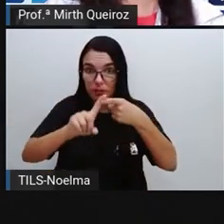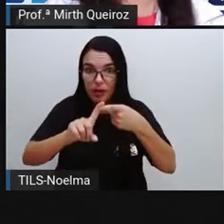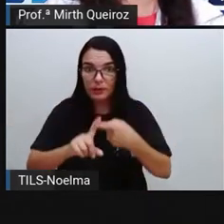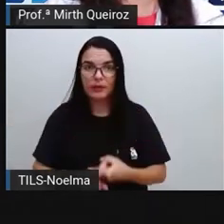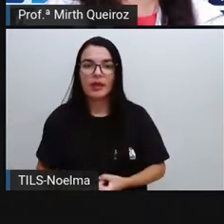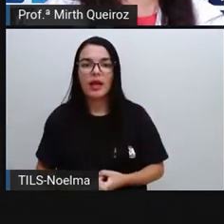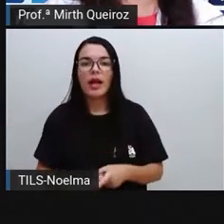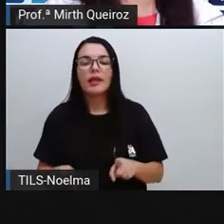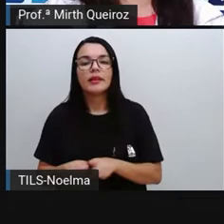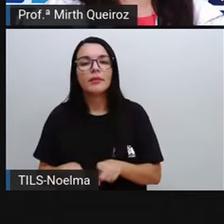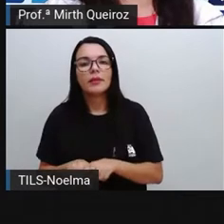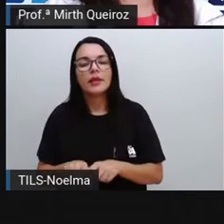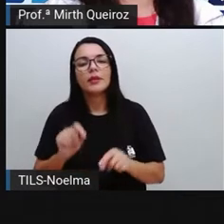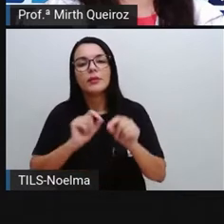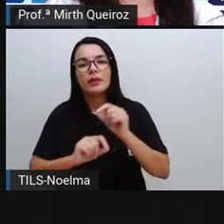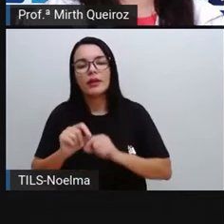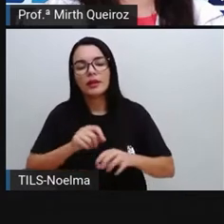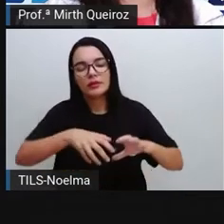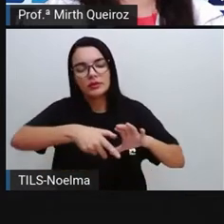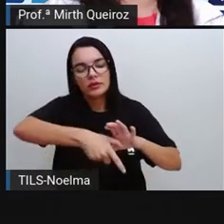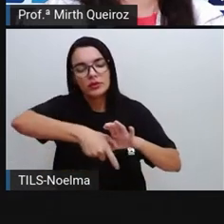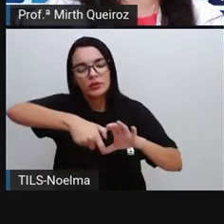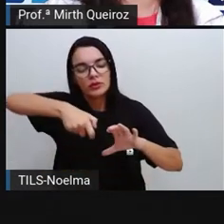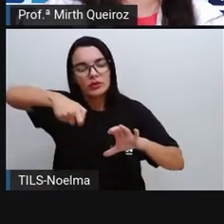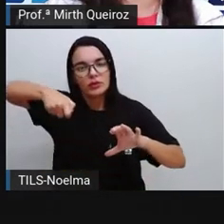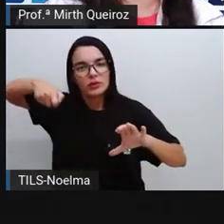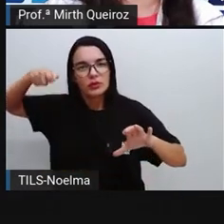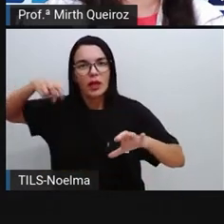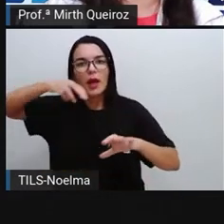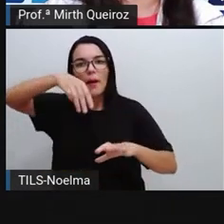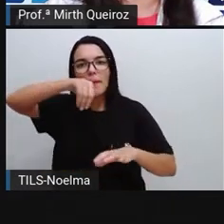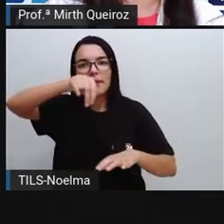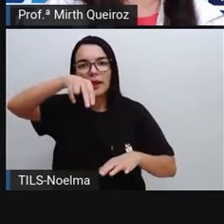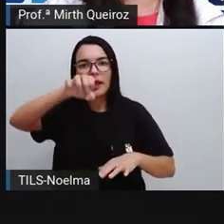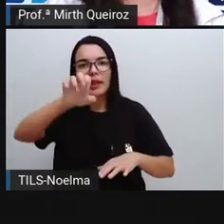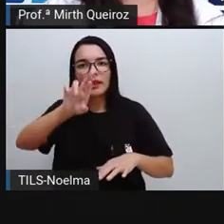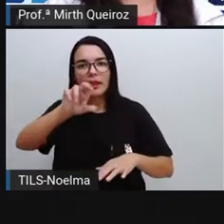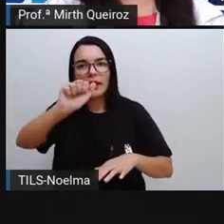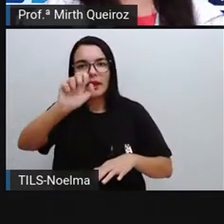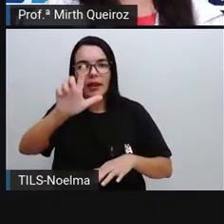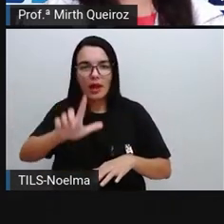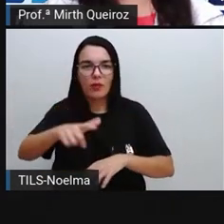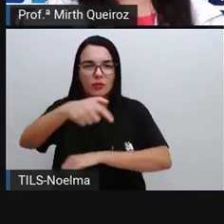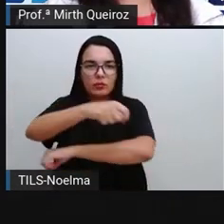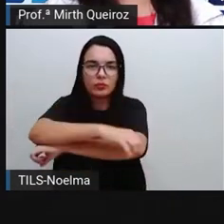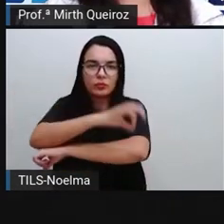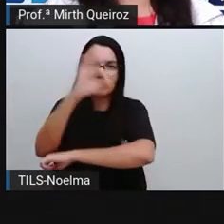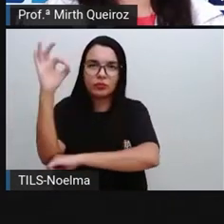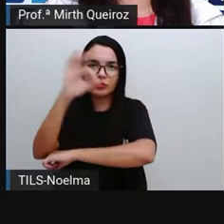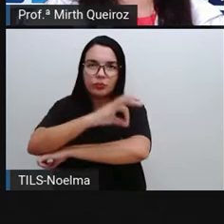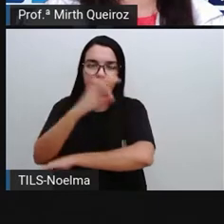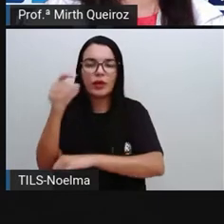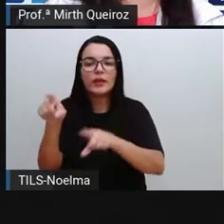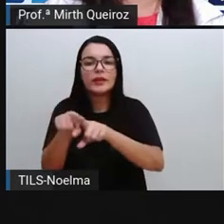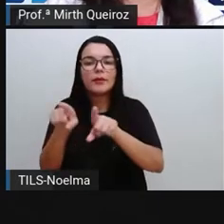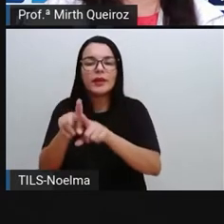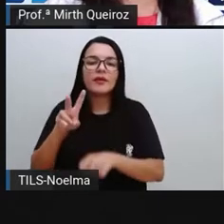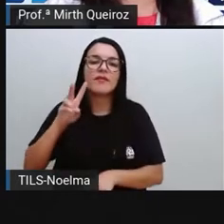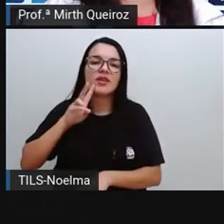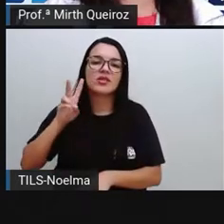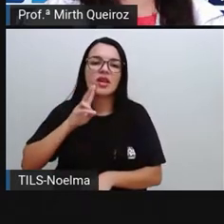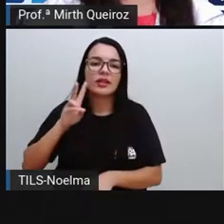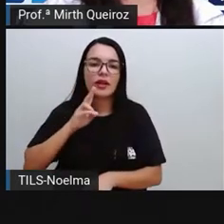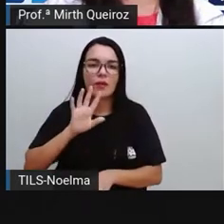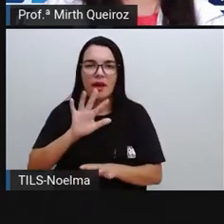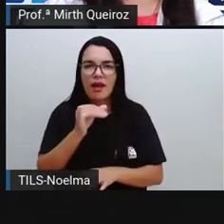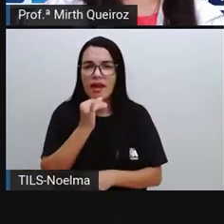Nós temos o extrativismo mineral, a retirada de minérios aí da natureza e o extrativismo vegetal, né? Por